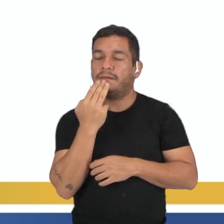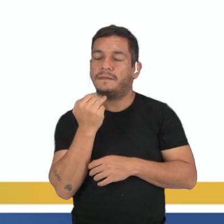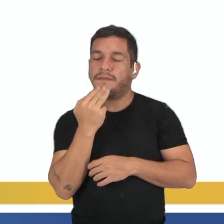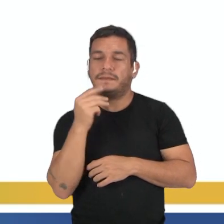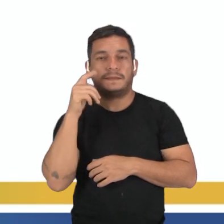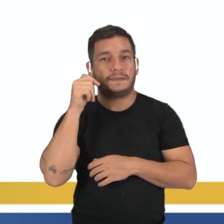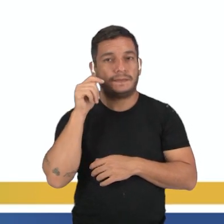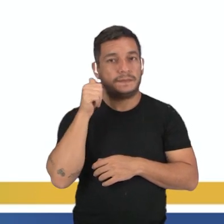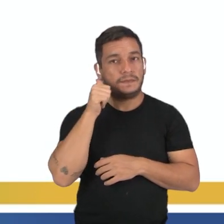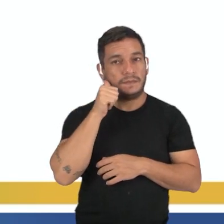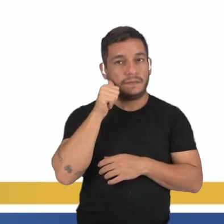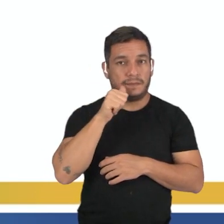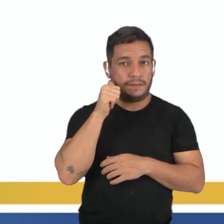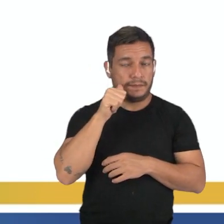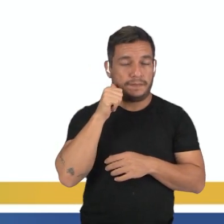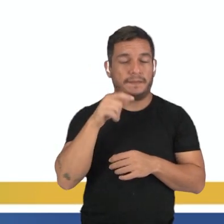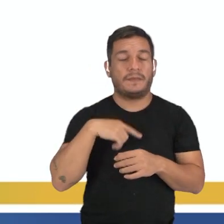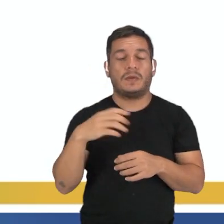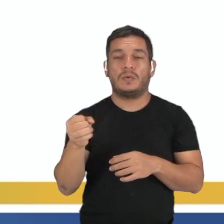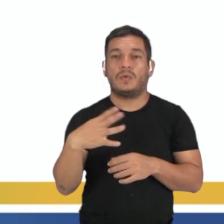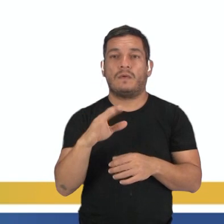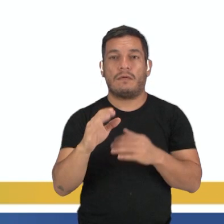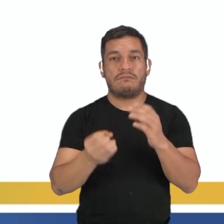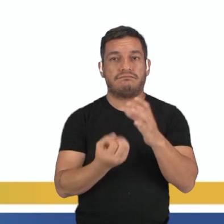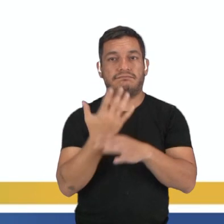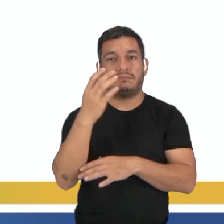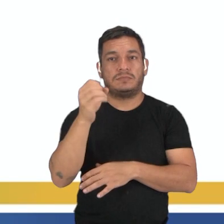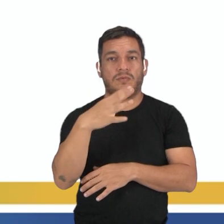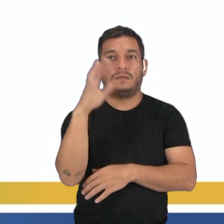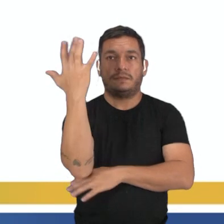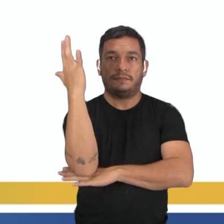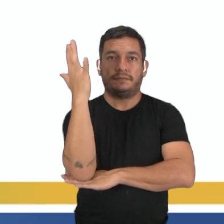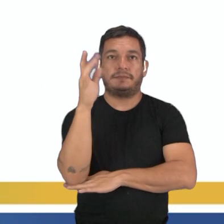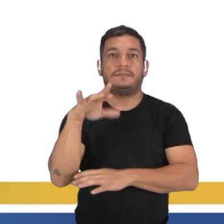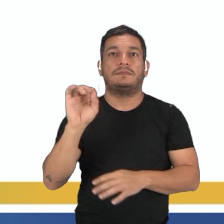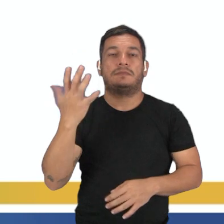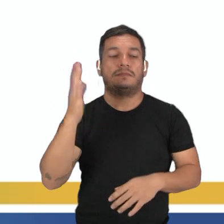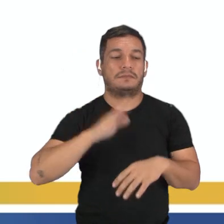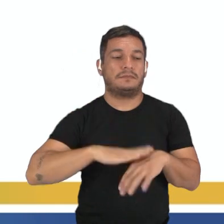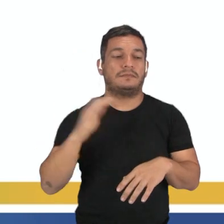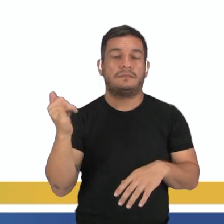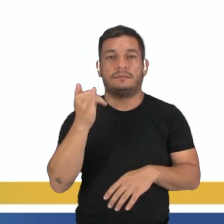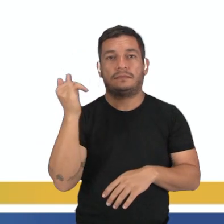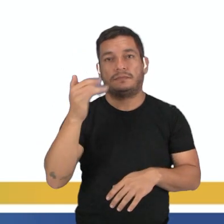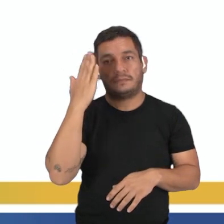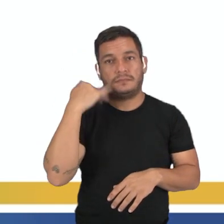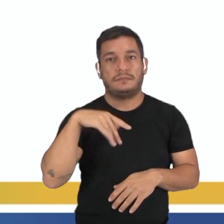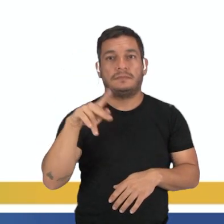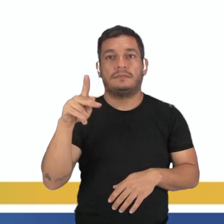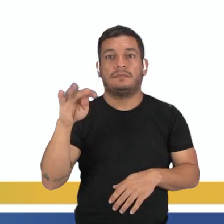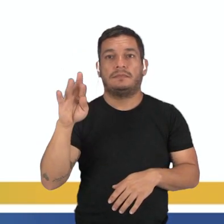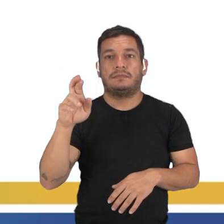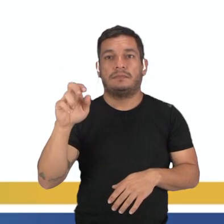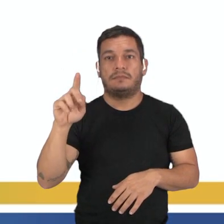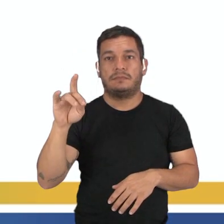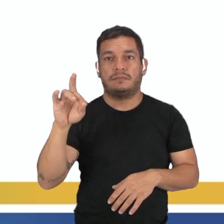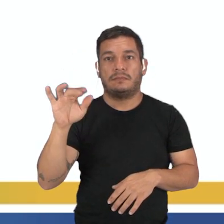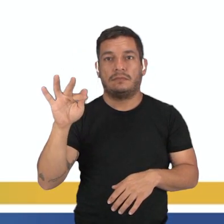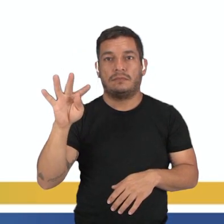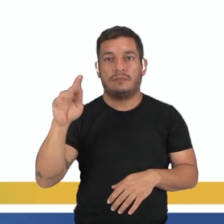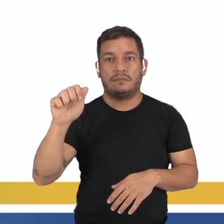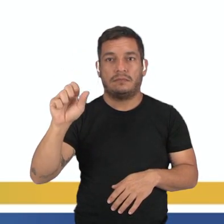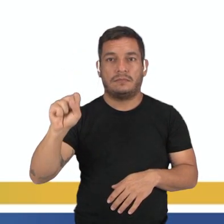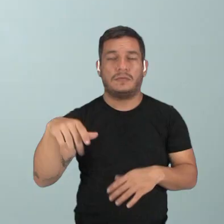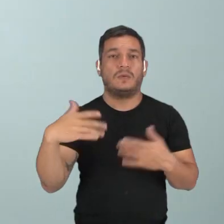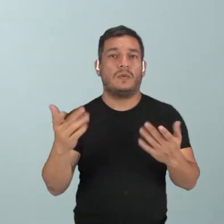seu ciclo até a formação de novas samambais. O que mais que é importante eu saber sobre as pteridófitas? Por que que elas